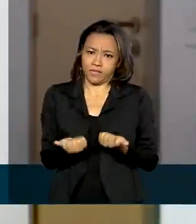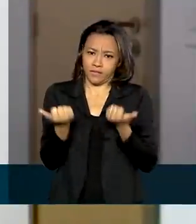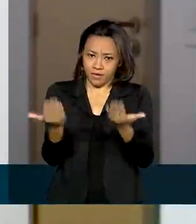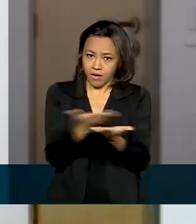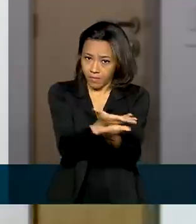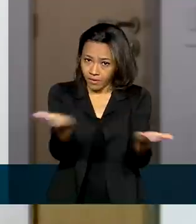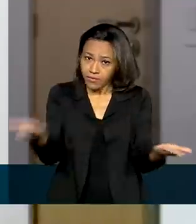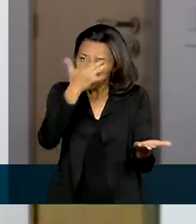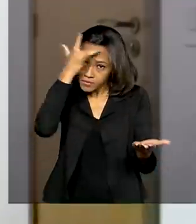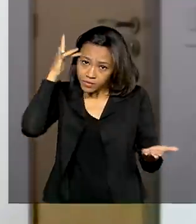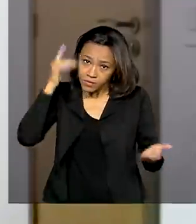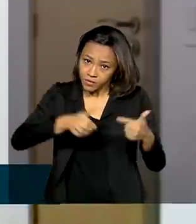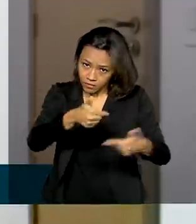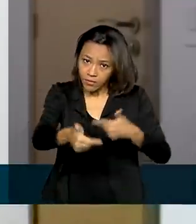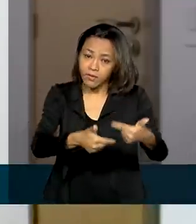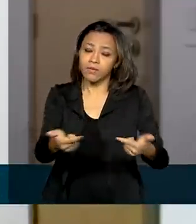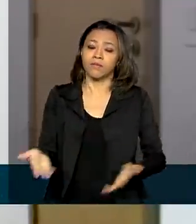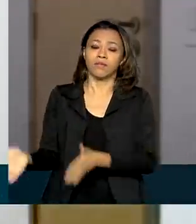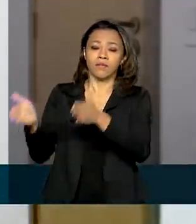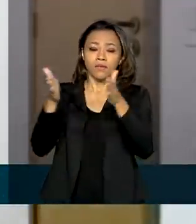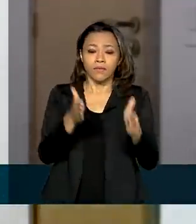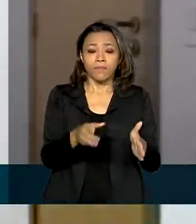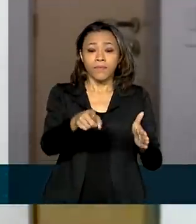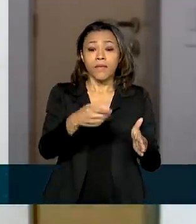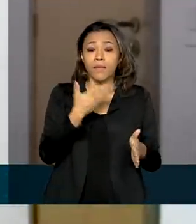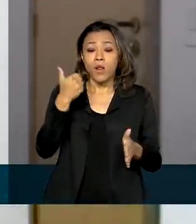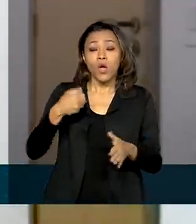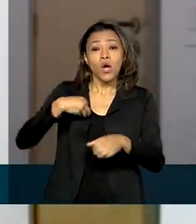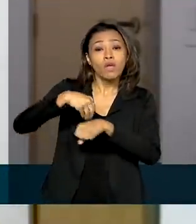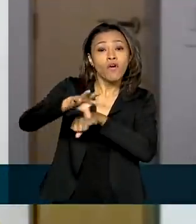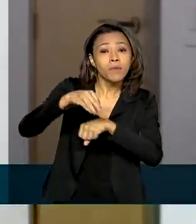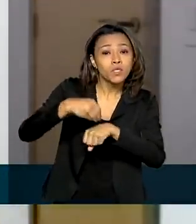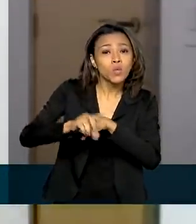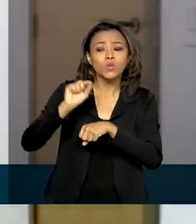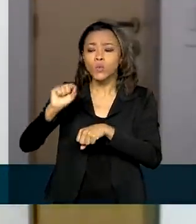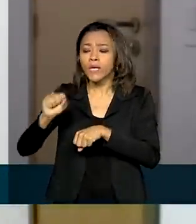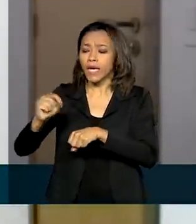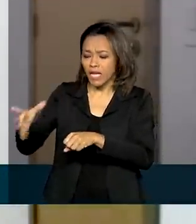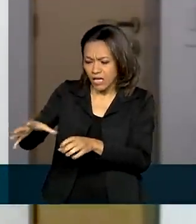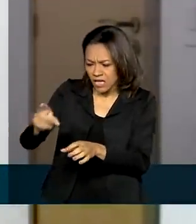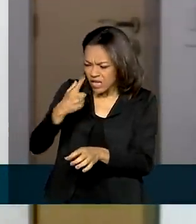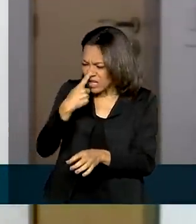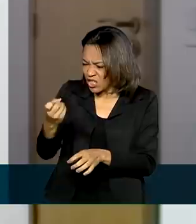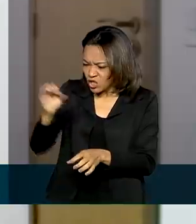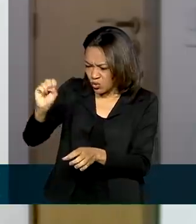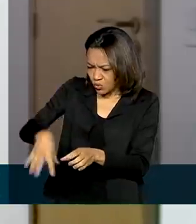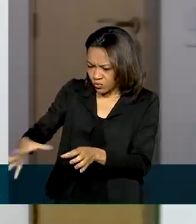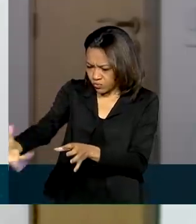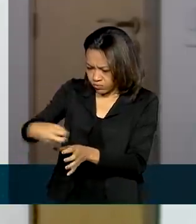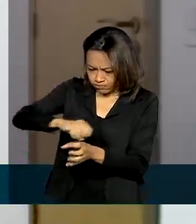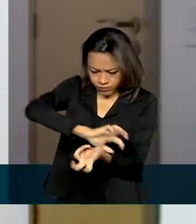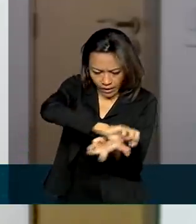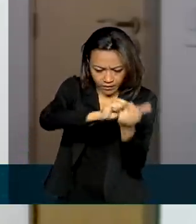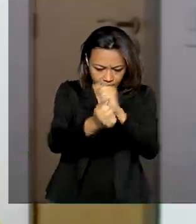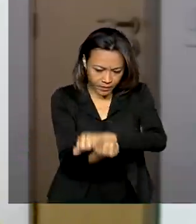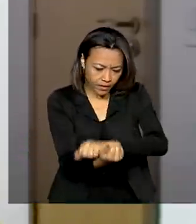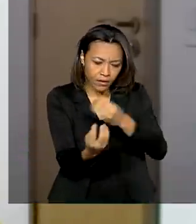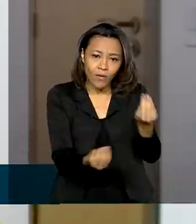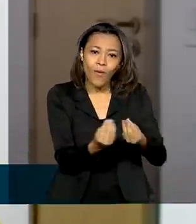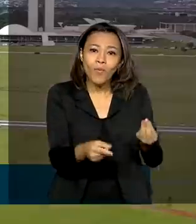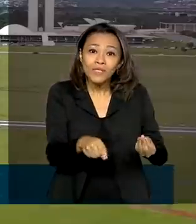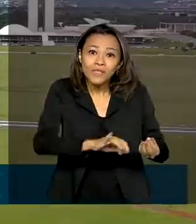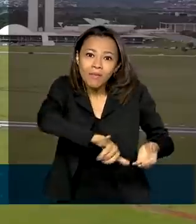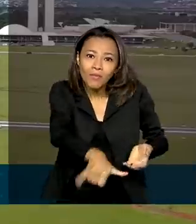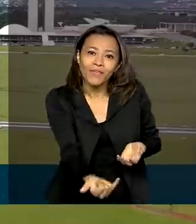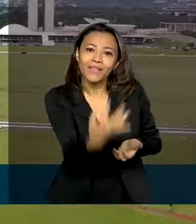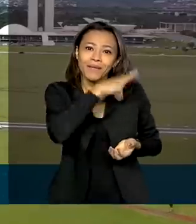Através do plano é possível levar essas informações do que é reciclado, o que não é, para onde vai esse material e como ele gera renda para outras